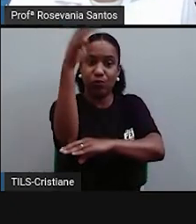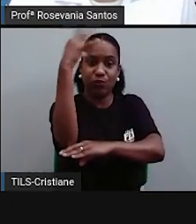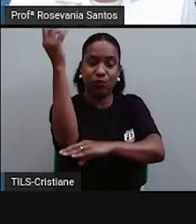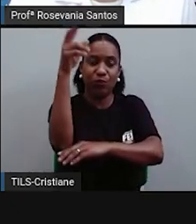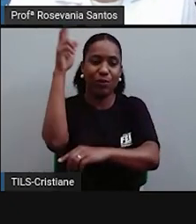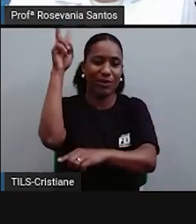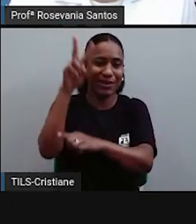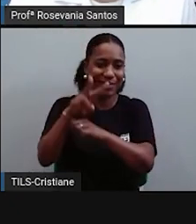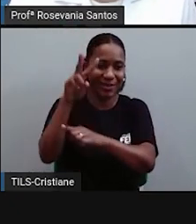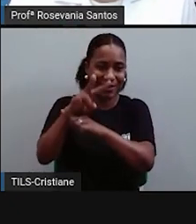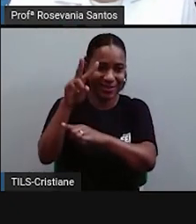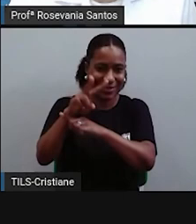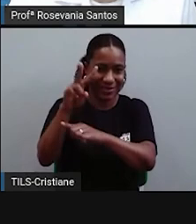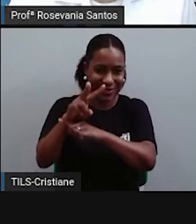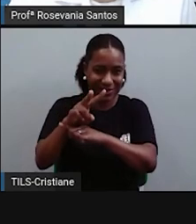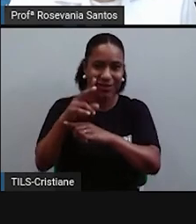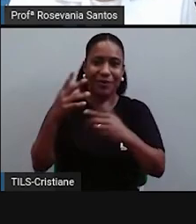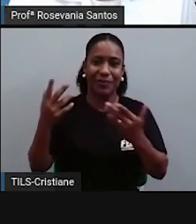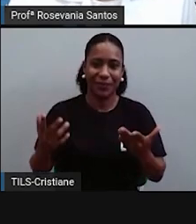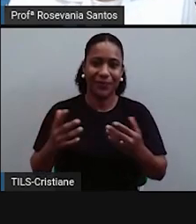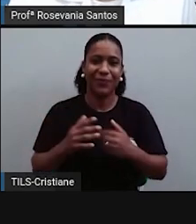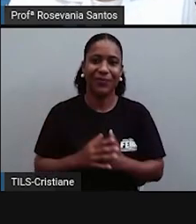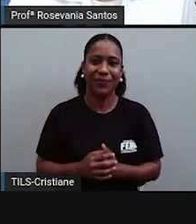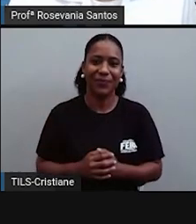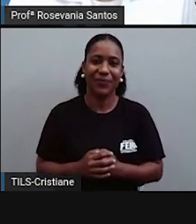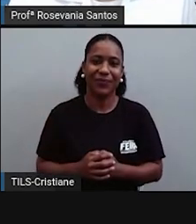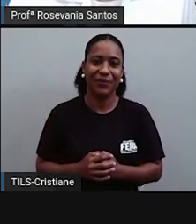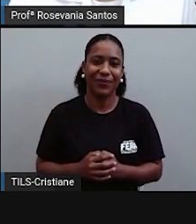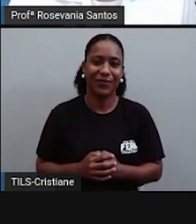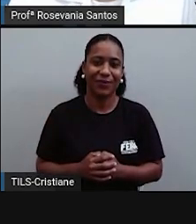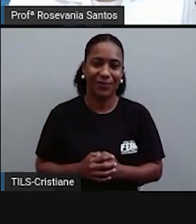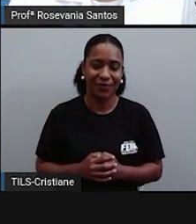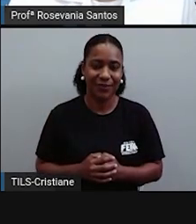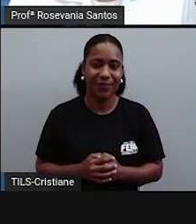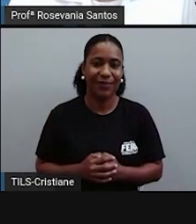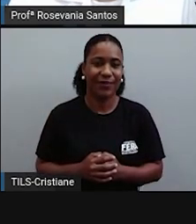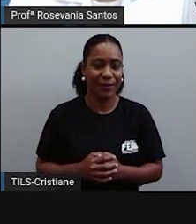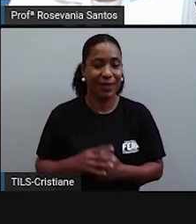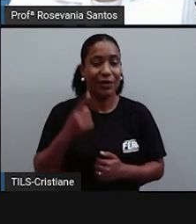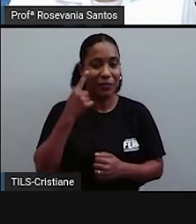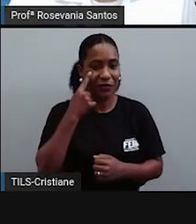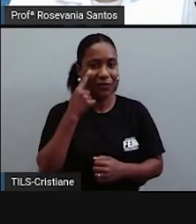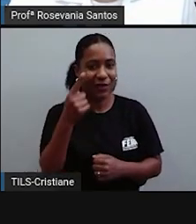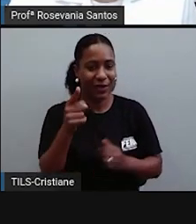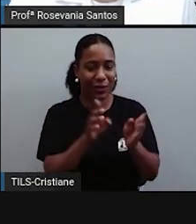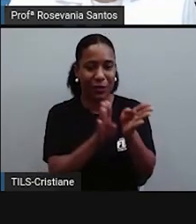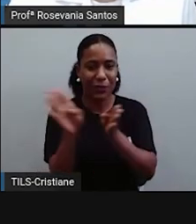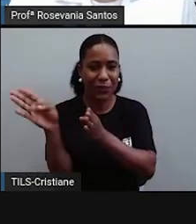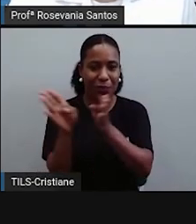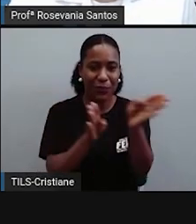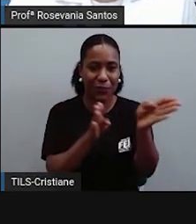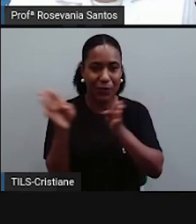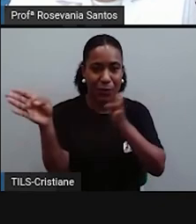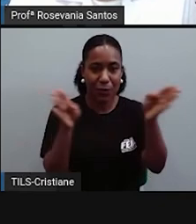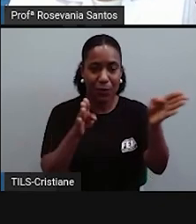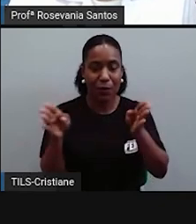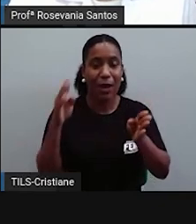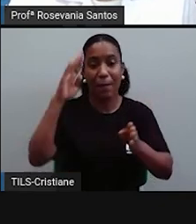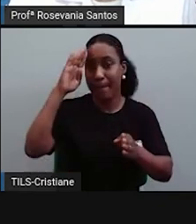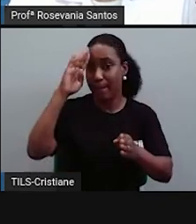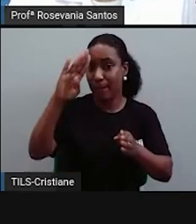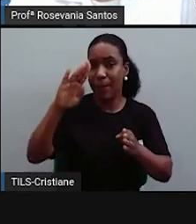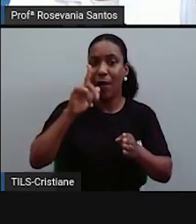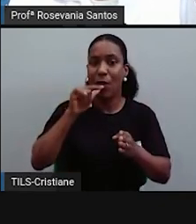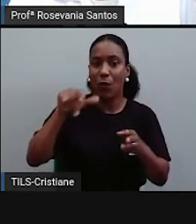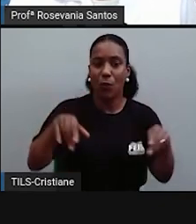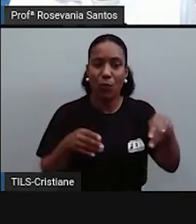delíptica. Que é essa aqui que a gente está abutando. Ou seja, todos os caminhos levavam a esse rio principal. Que,